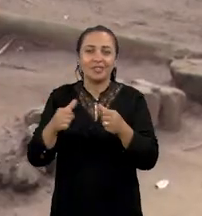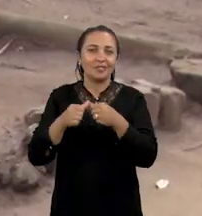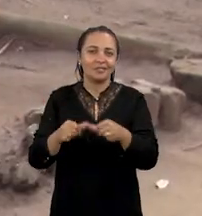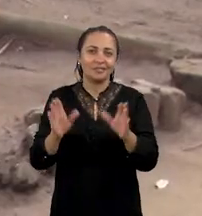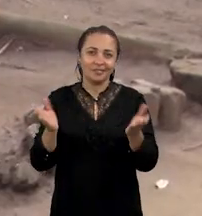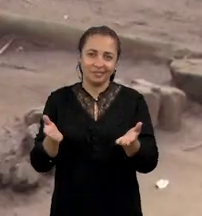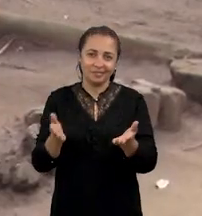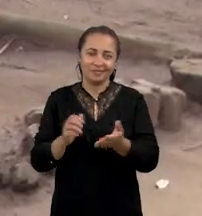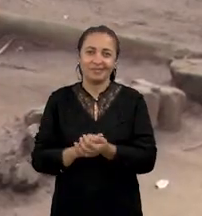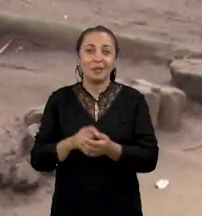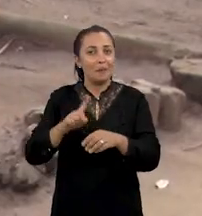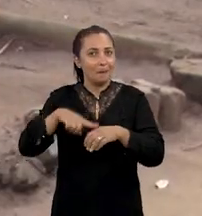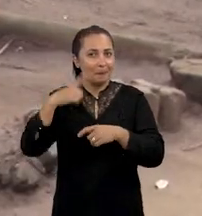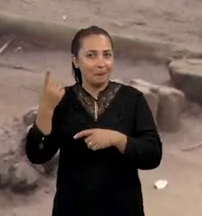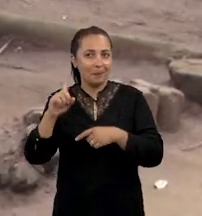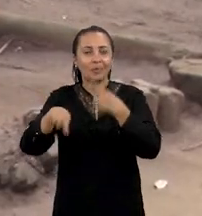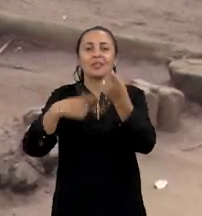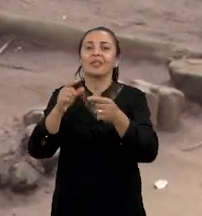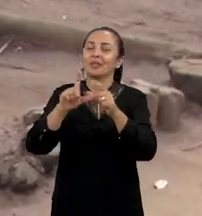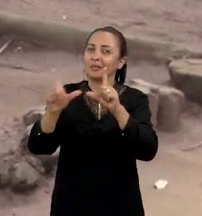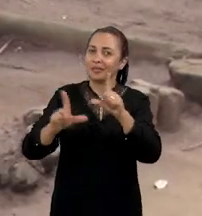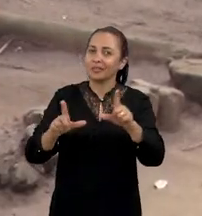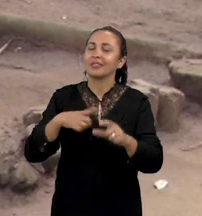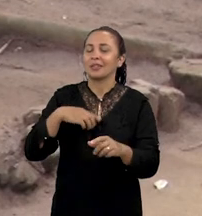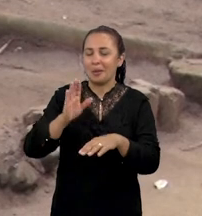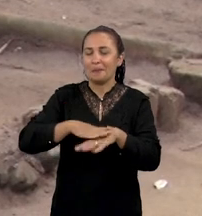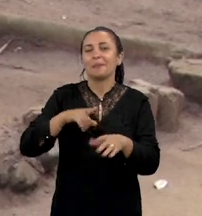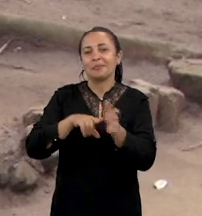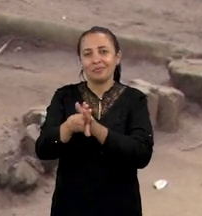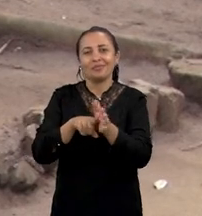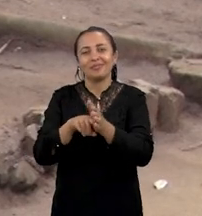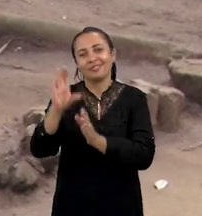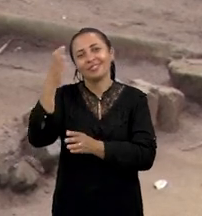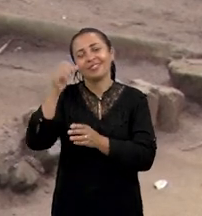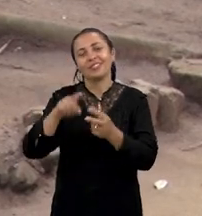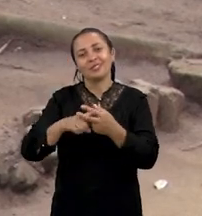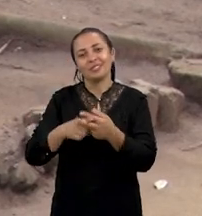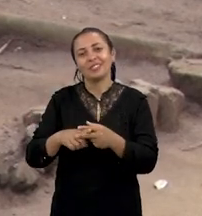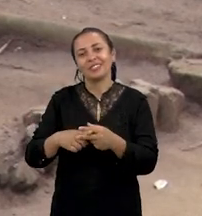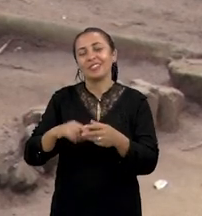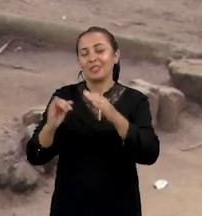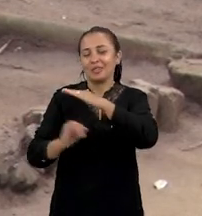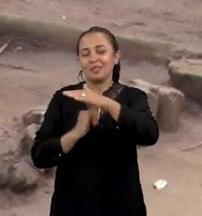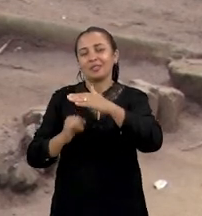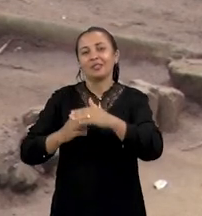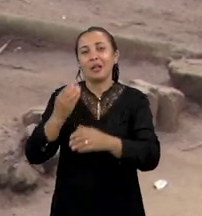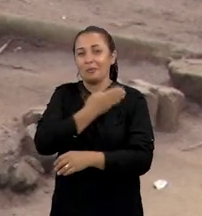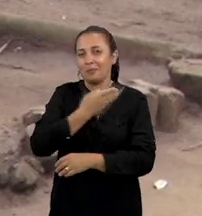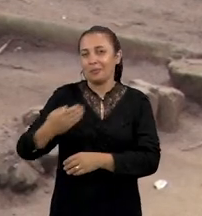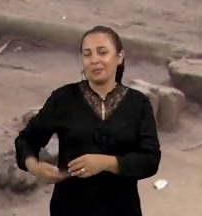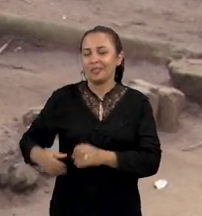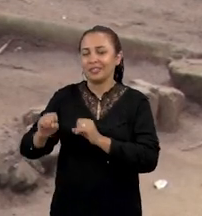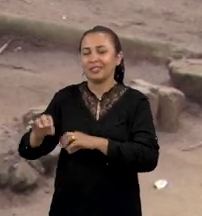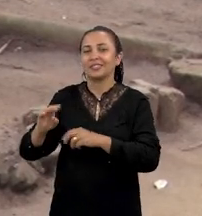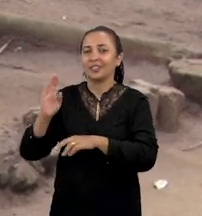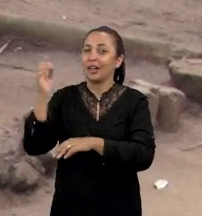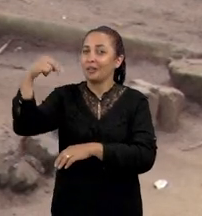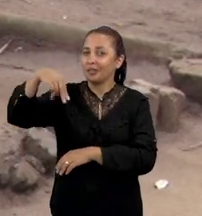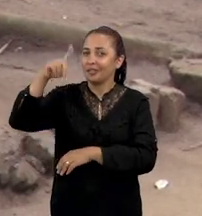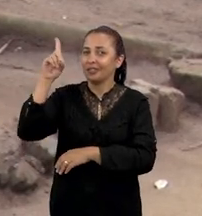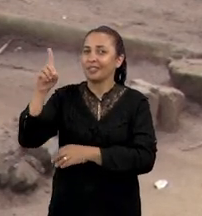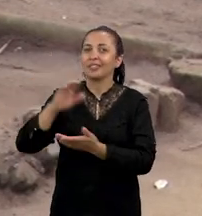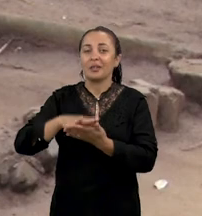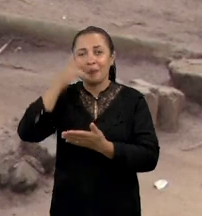E o Universo Ciência de hoje fica por aqui, mas no próximo programa tem mais pesquisas científicas produzidas pelas instituições